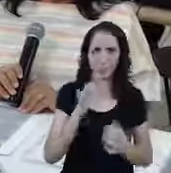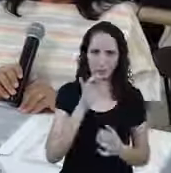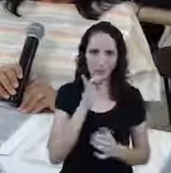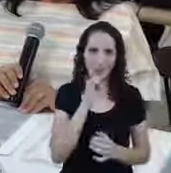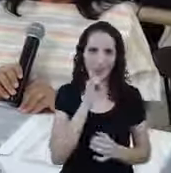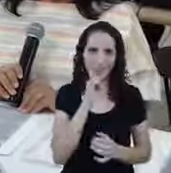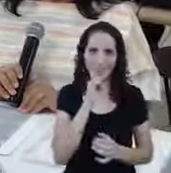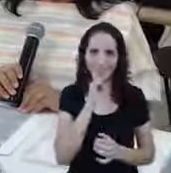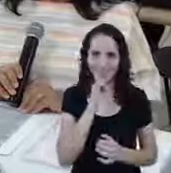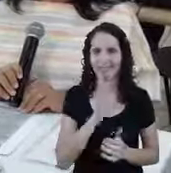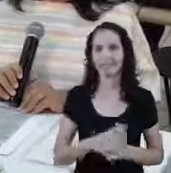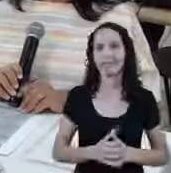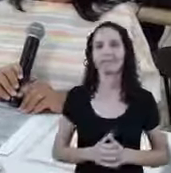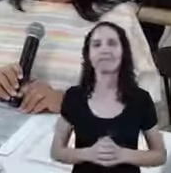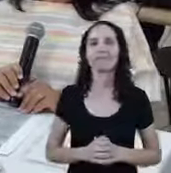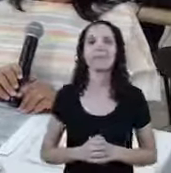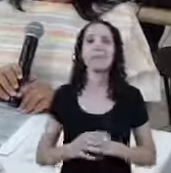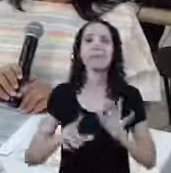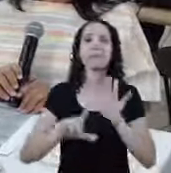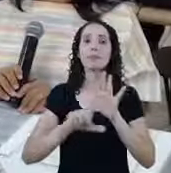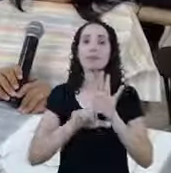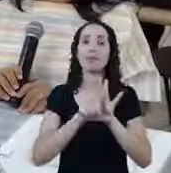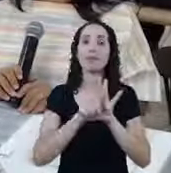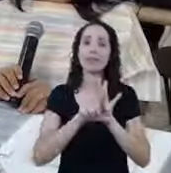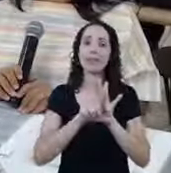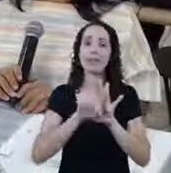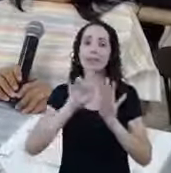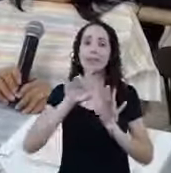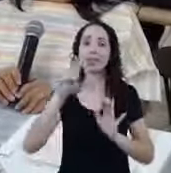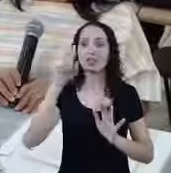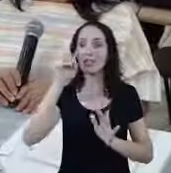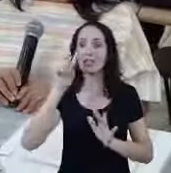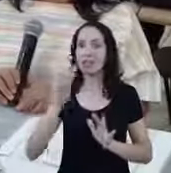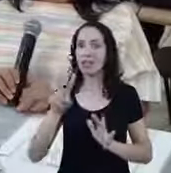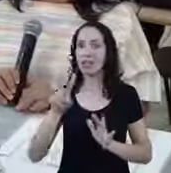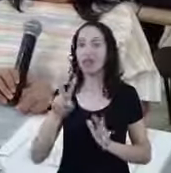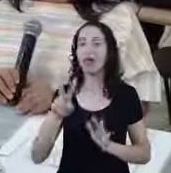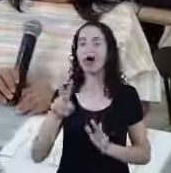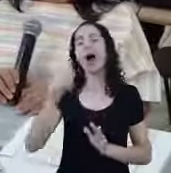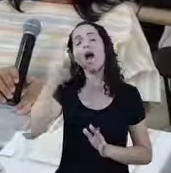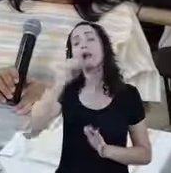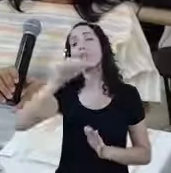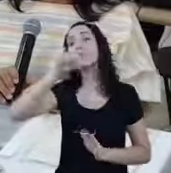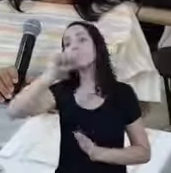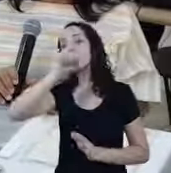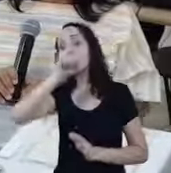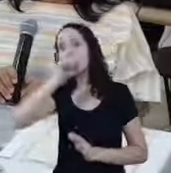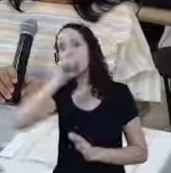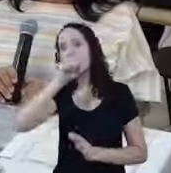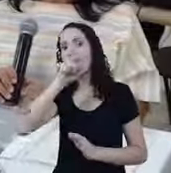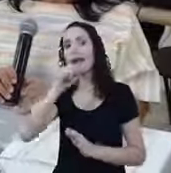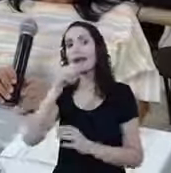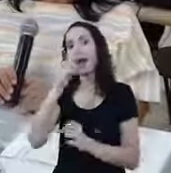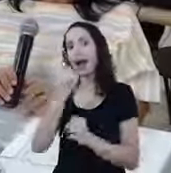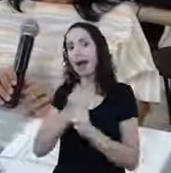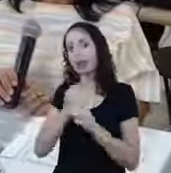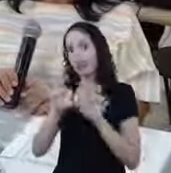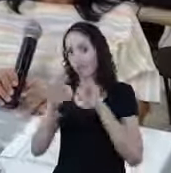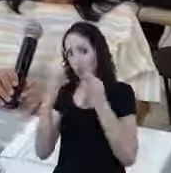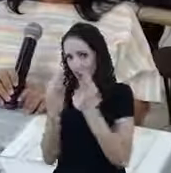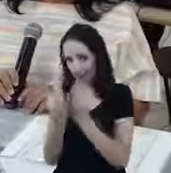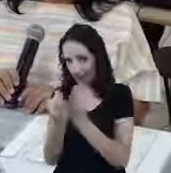para a gente É muito comum Sim, sim Mas a lei só está prevendo No caso A família monoparental Em que a mãe Seja a chefe de família Por